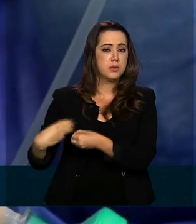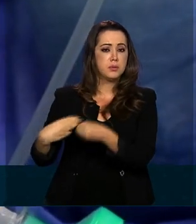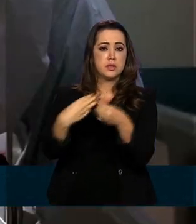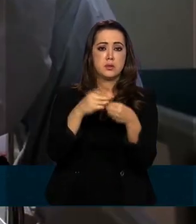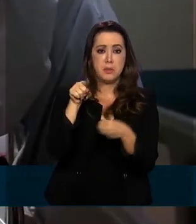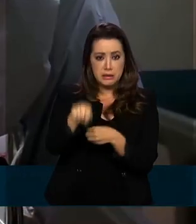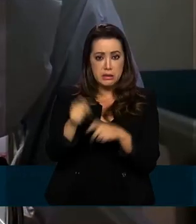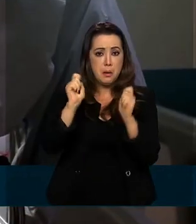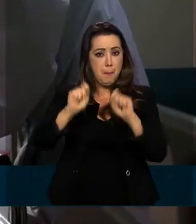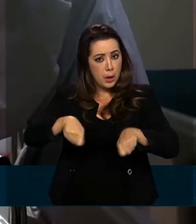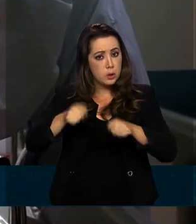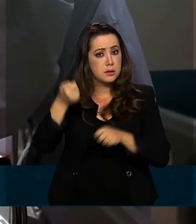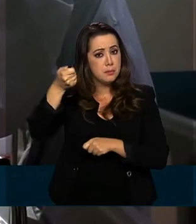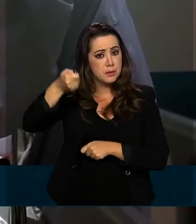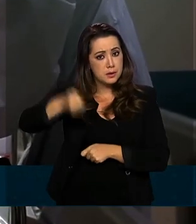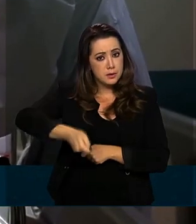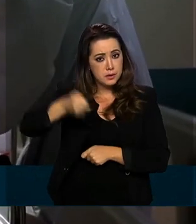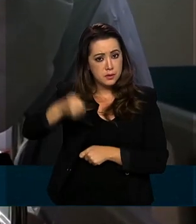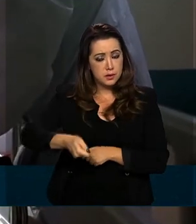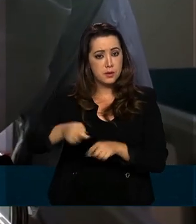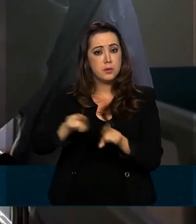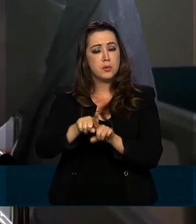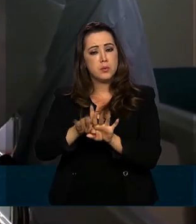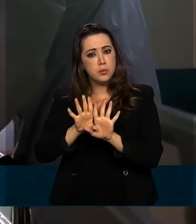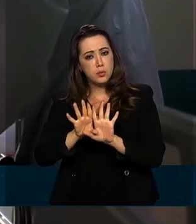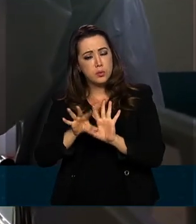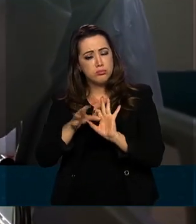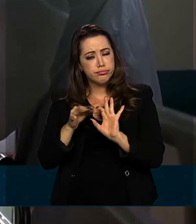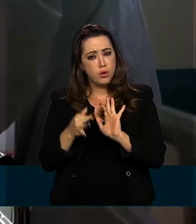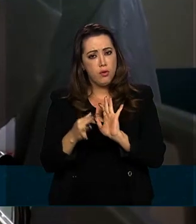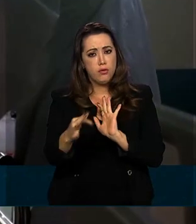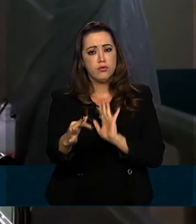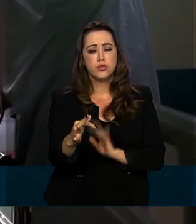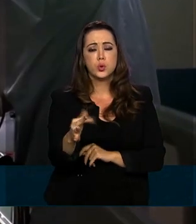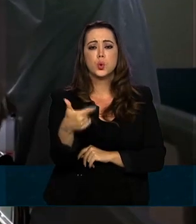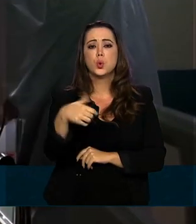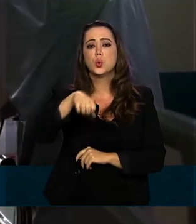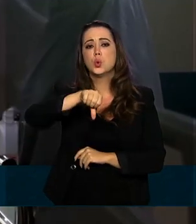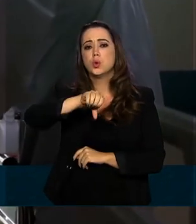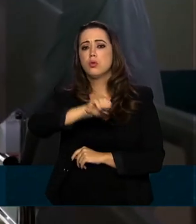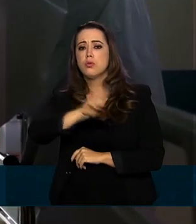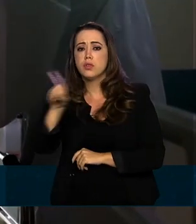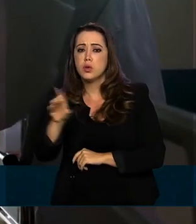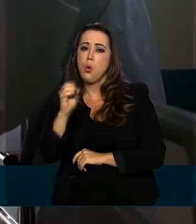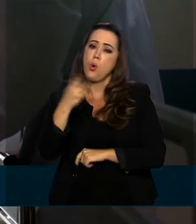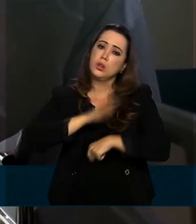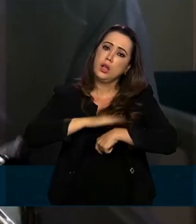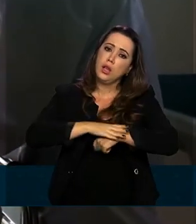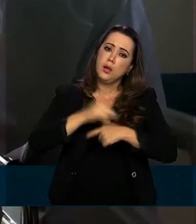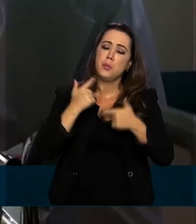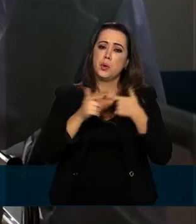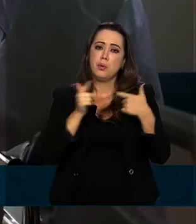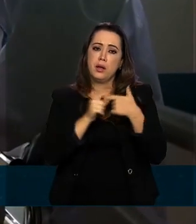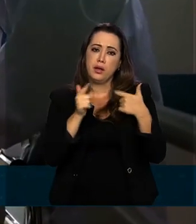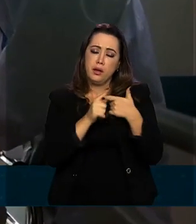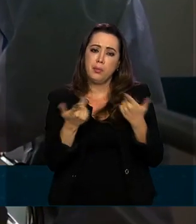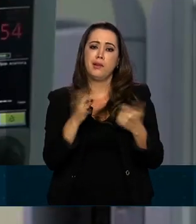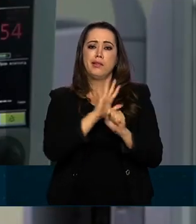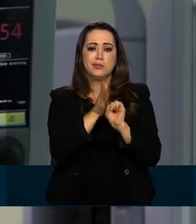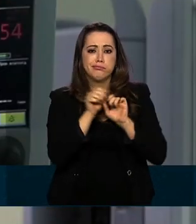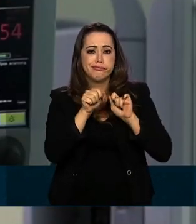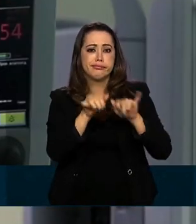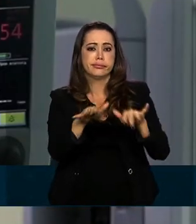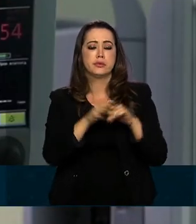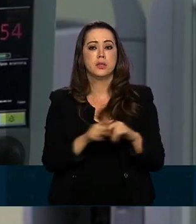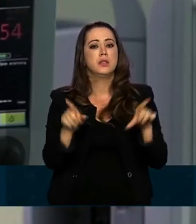para que eles possam custear esses leitos pelos próximos 90 dias, ou enquanto houver necessidade, por causa da